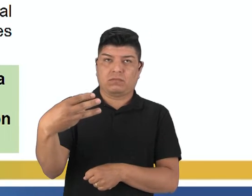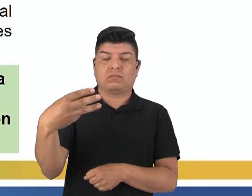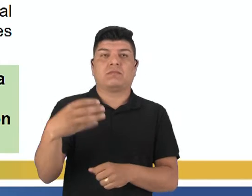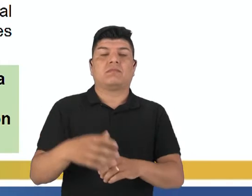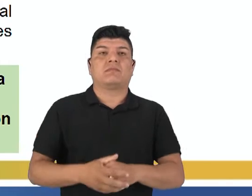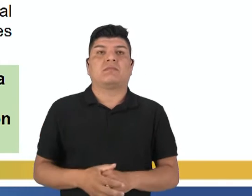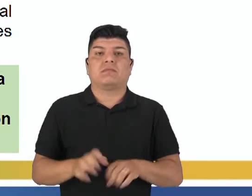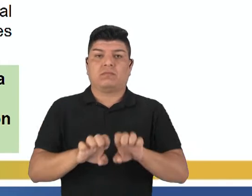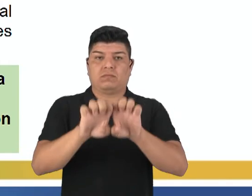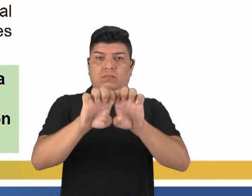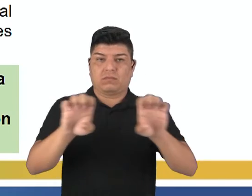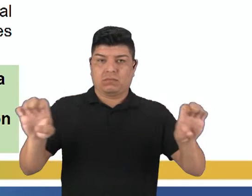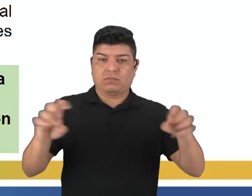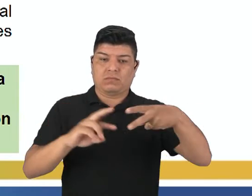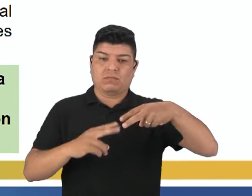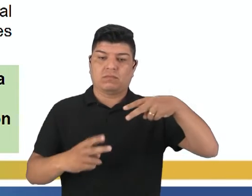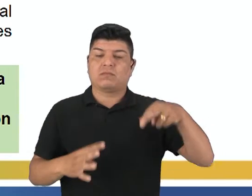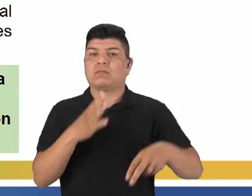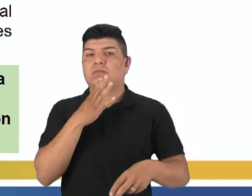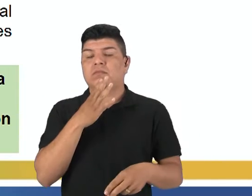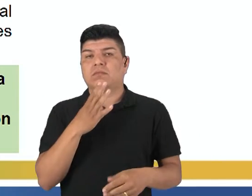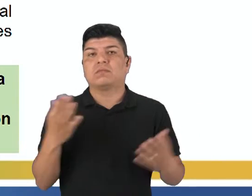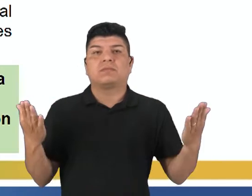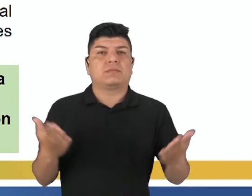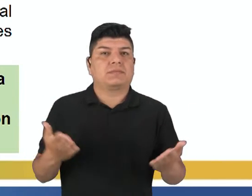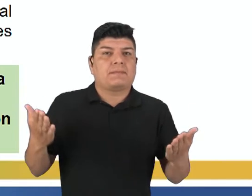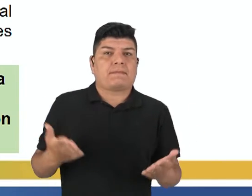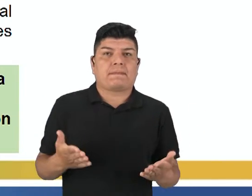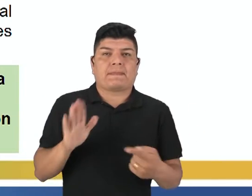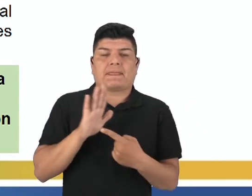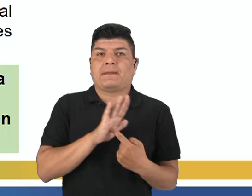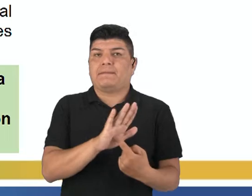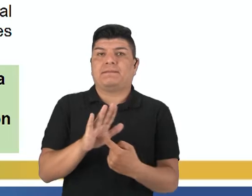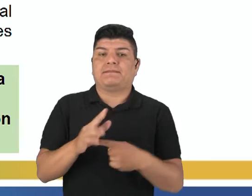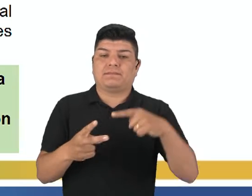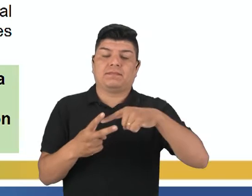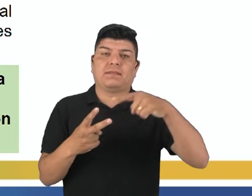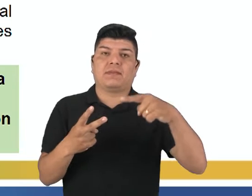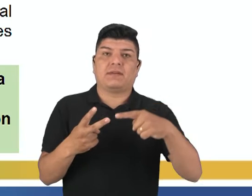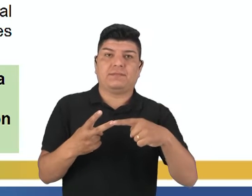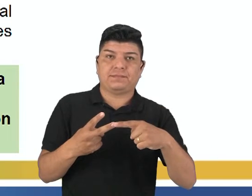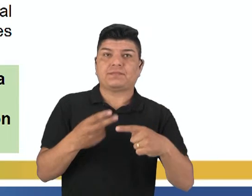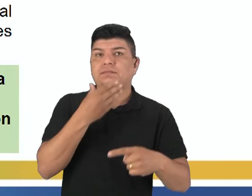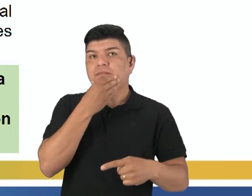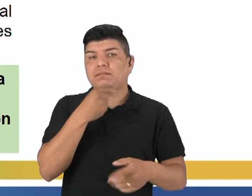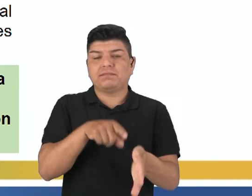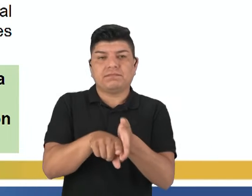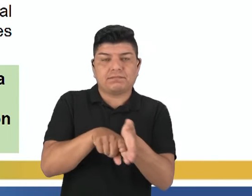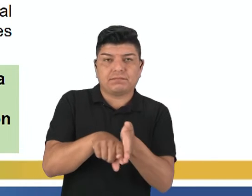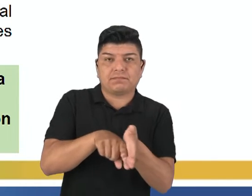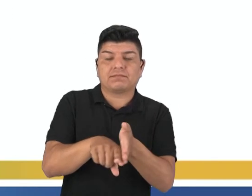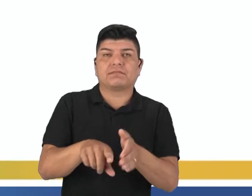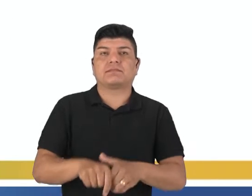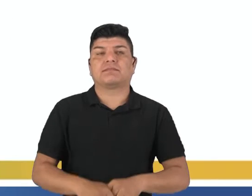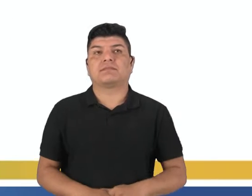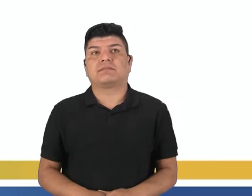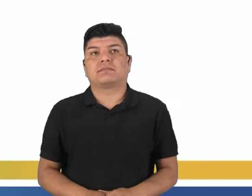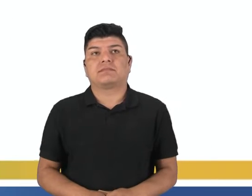Essa estrutura de DNA, como é conhecida hoje, ela foi proposta por esses dois pesquisadores.